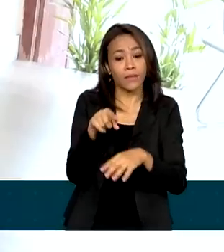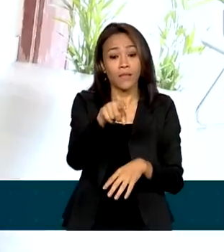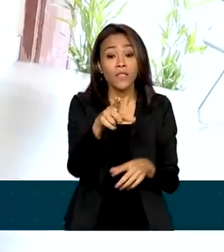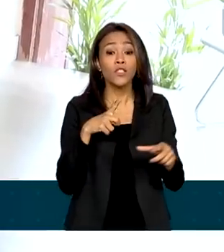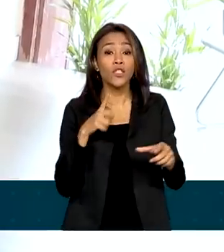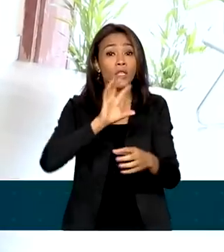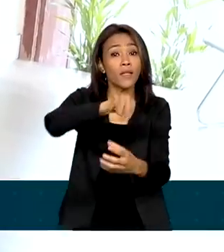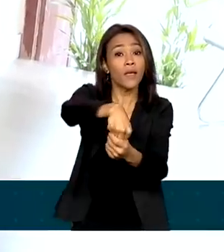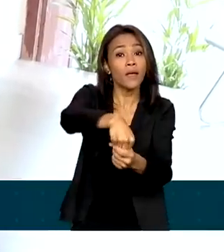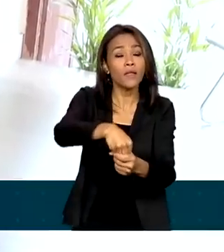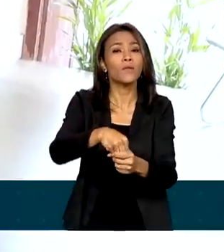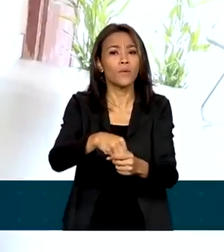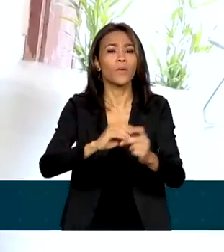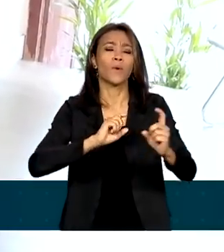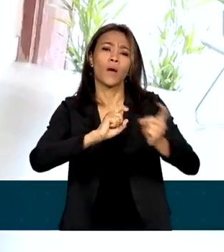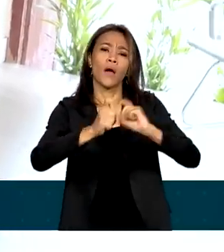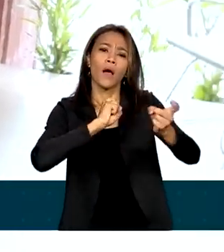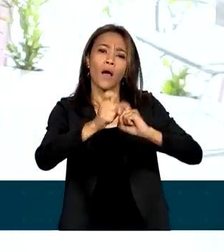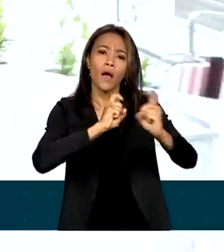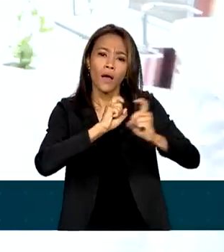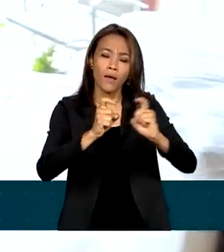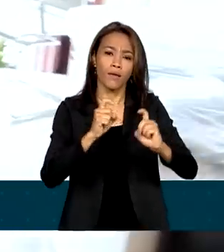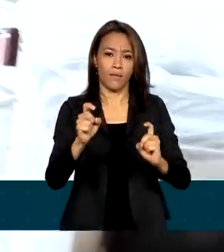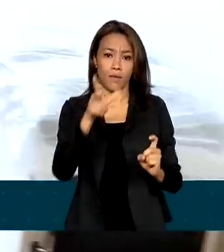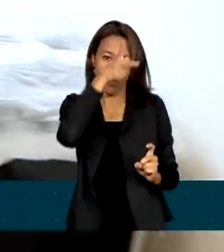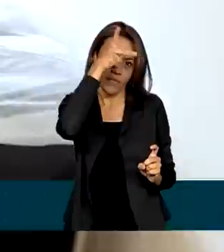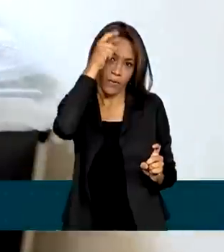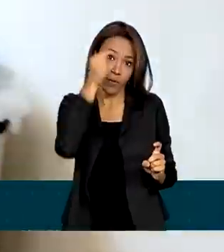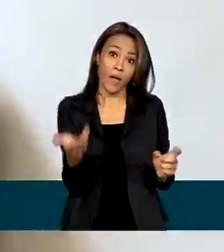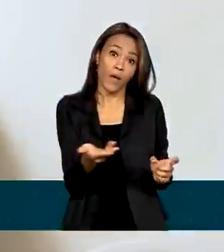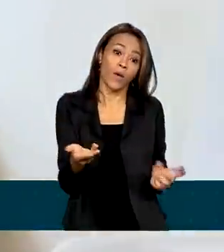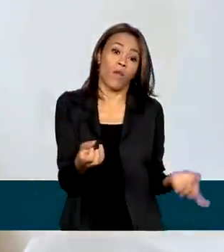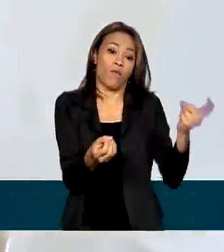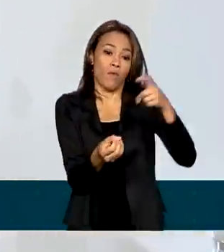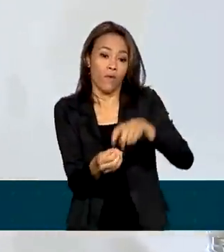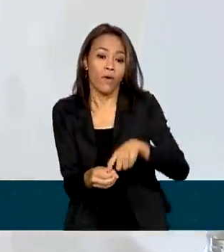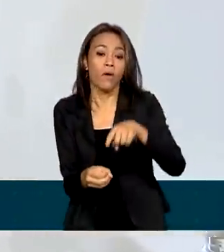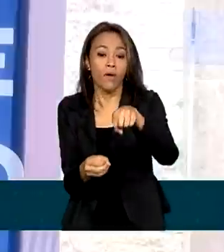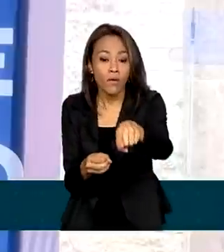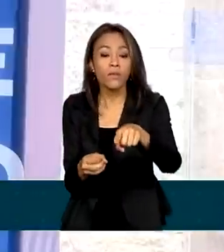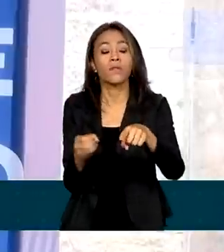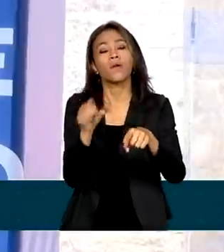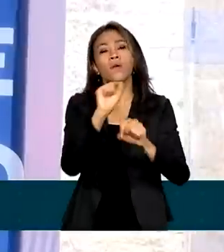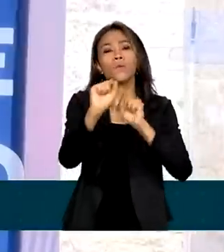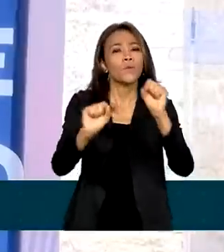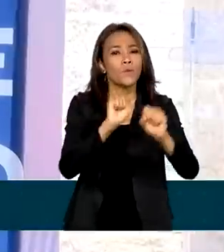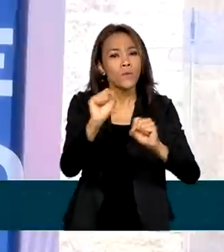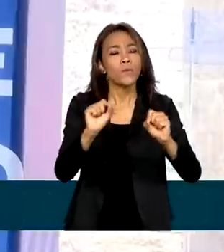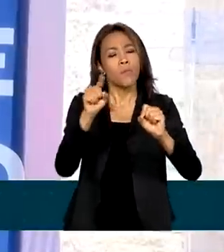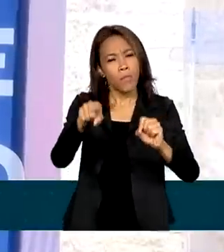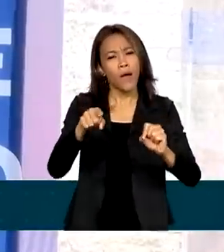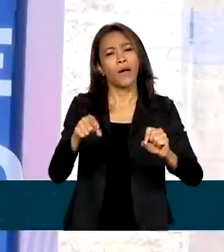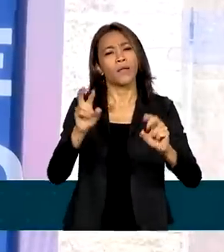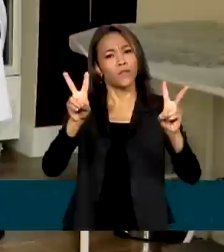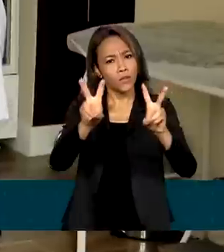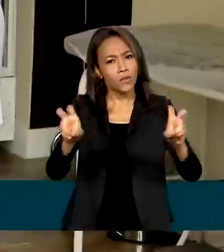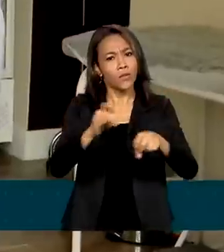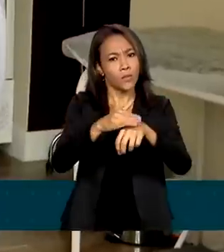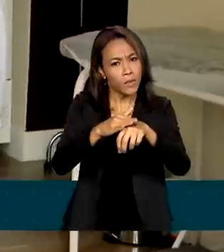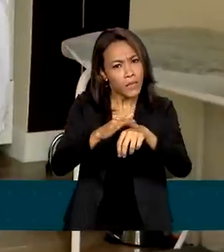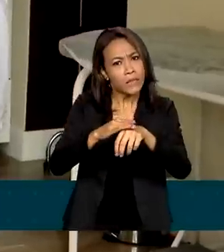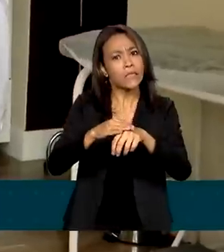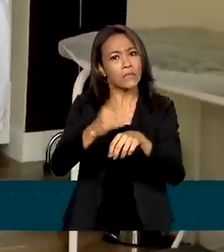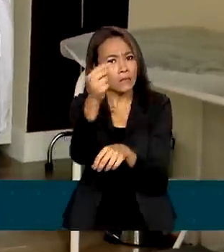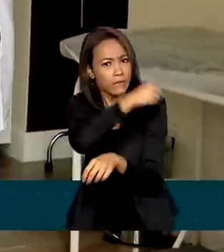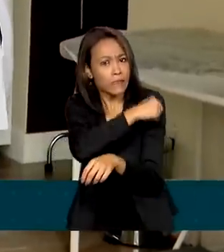administrativo da prefeitura. Agora, ele volta a contribuir para o enfrentamento de doenças. O local